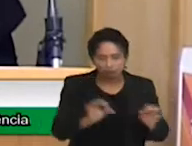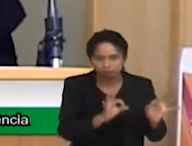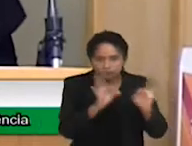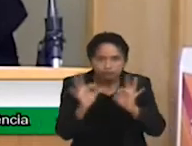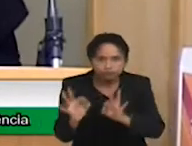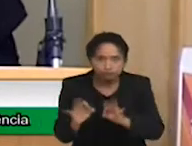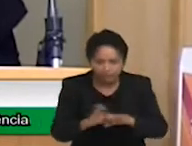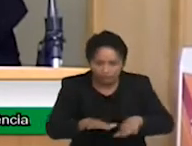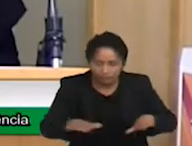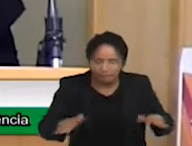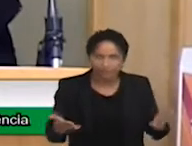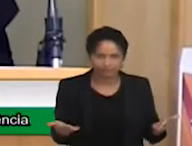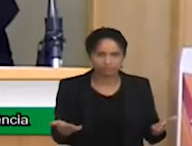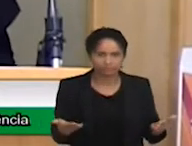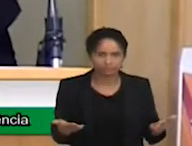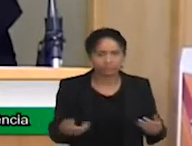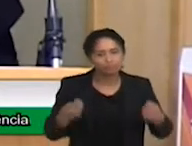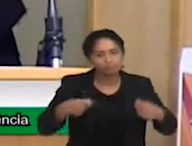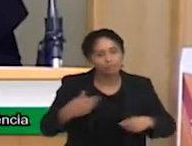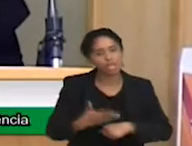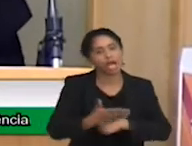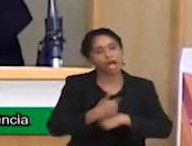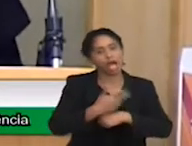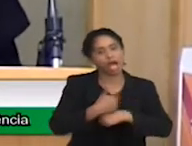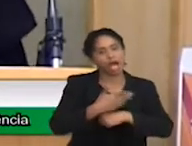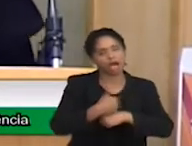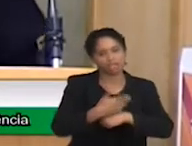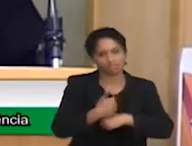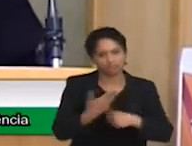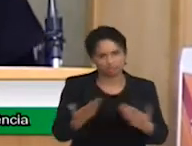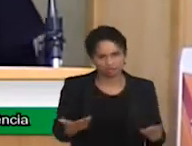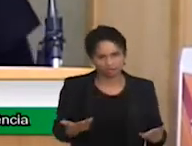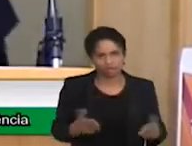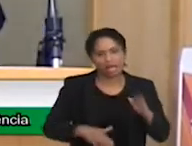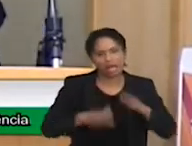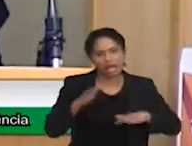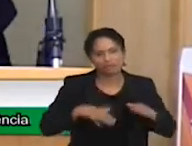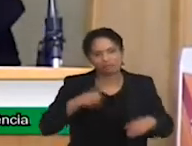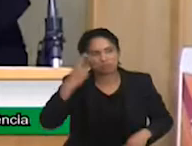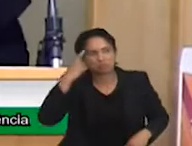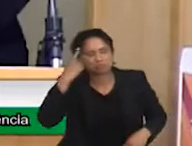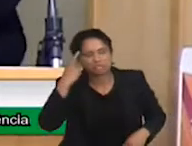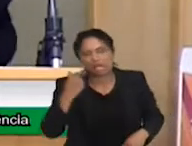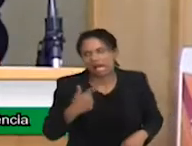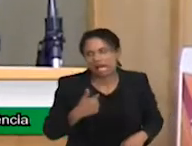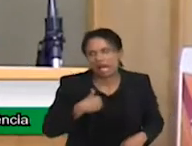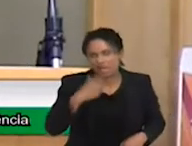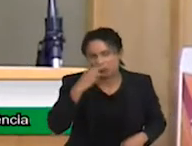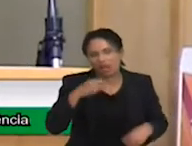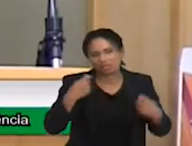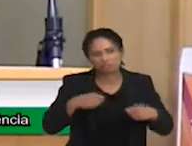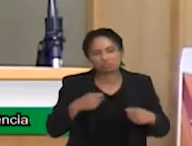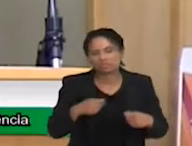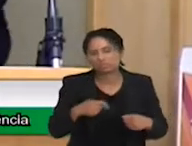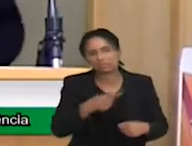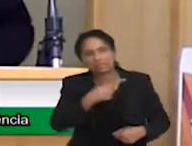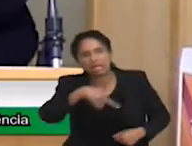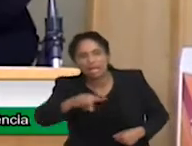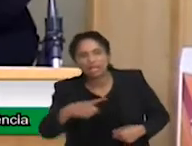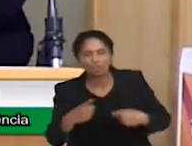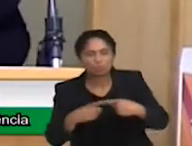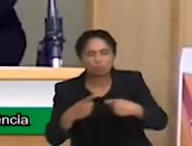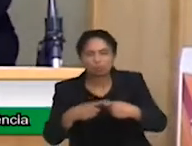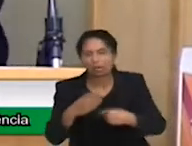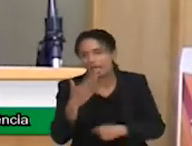tratamento, ela independe do diagnóstico, e a gente acaba ficando preso, como a Sabrina falou brilhantemente, nesse CID, e aí o